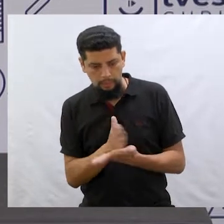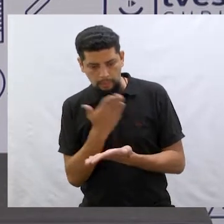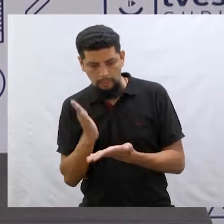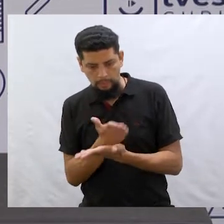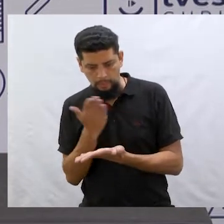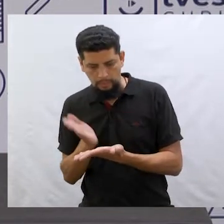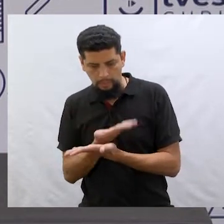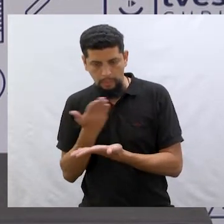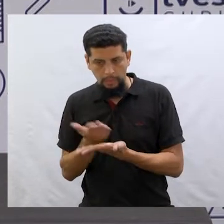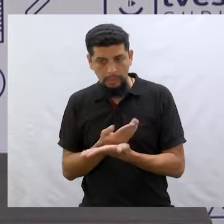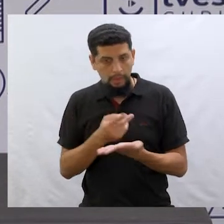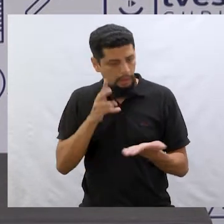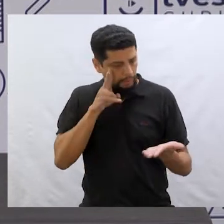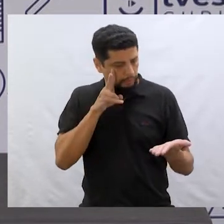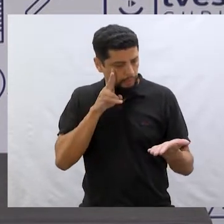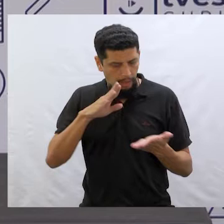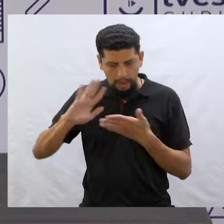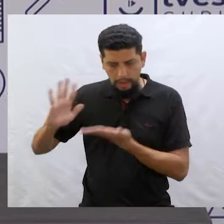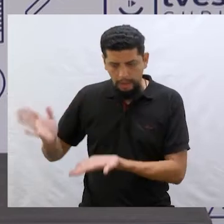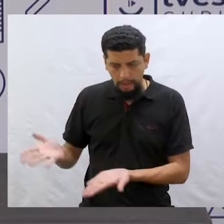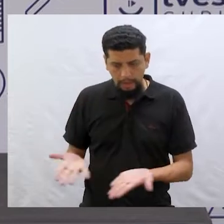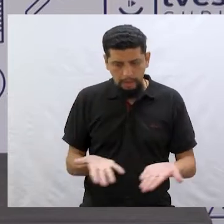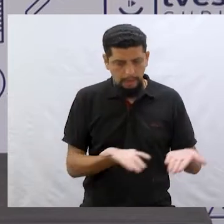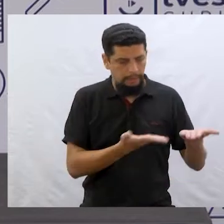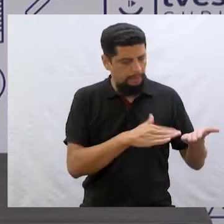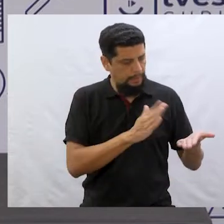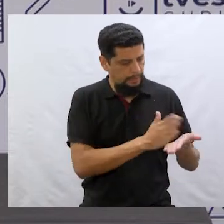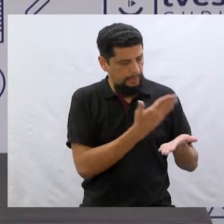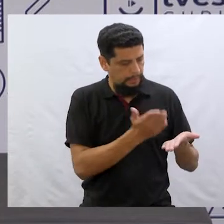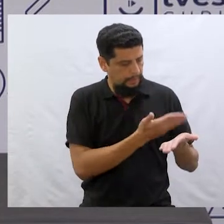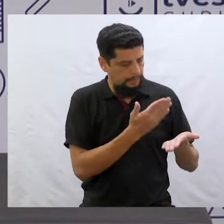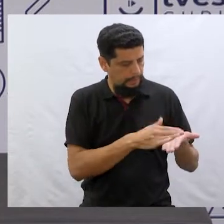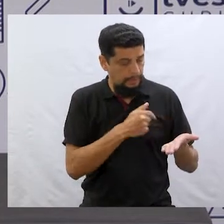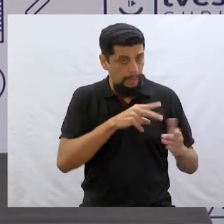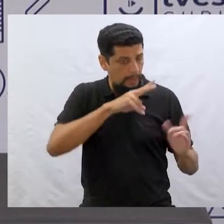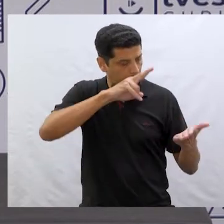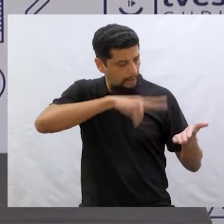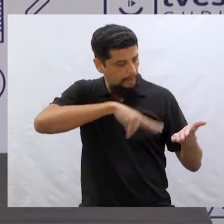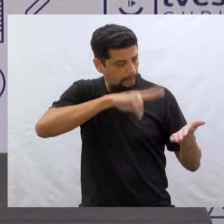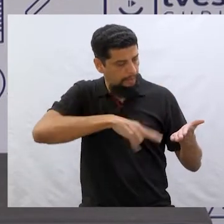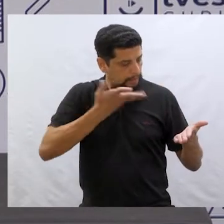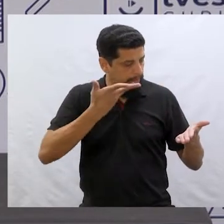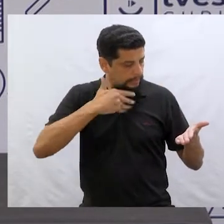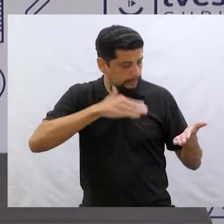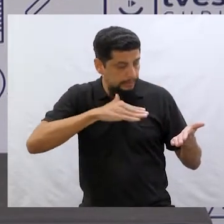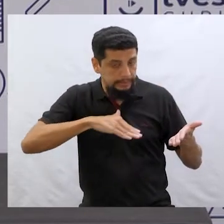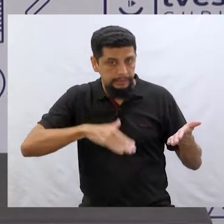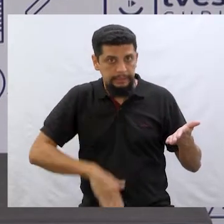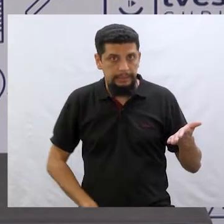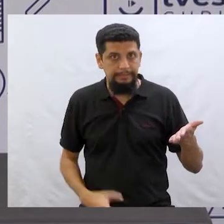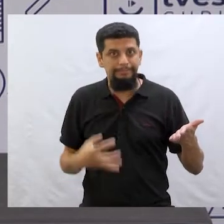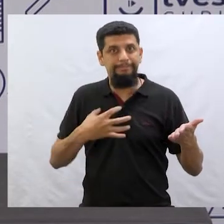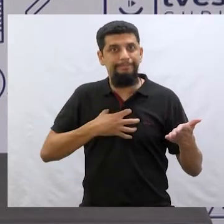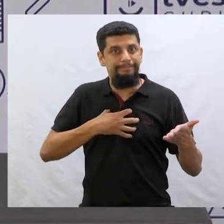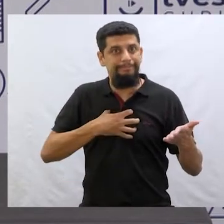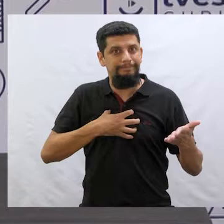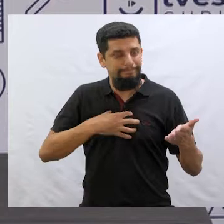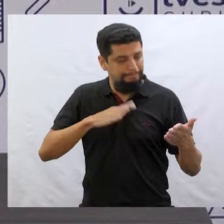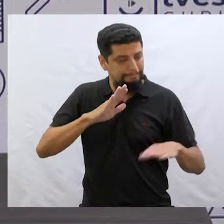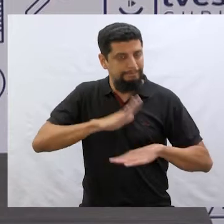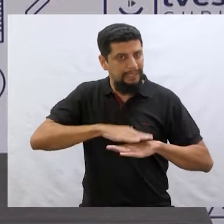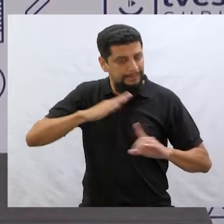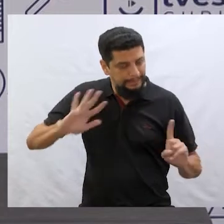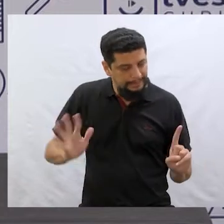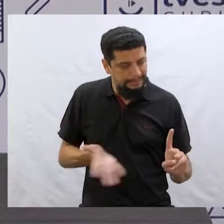e todos eles, ela levava para casa e lia para as crianças. Assim, ele se sentiu cada vez mais